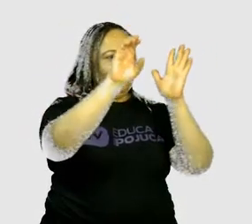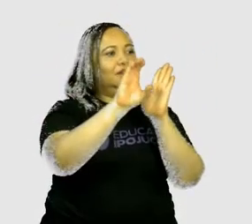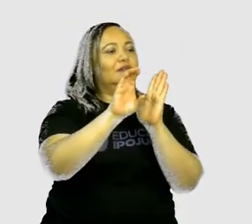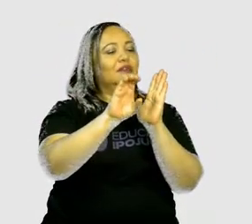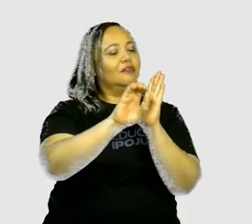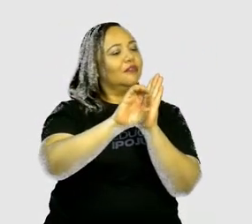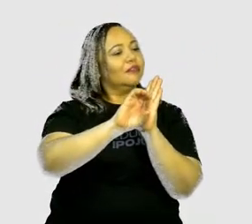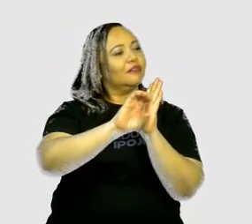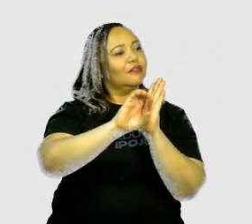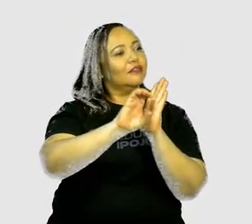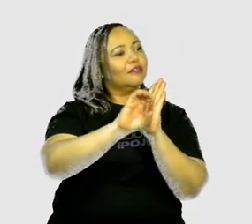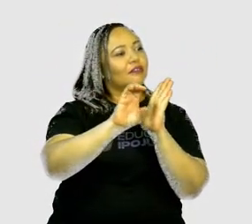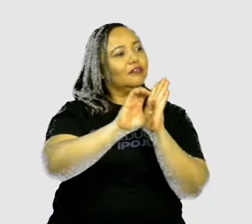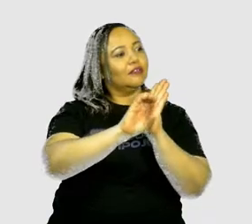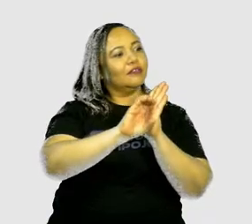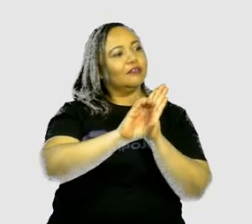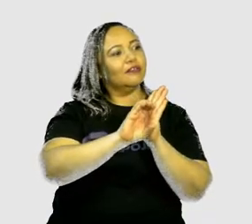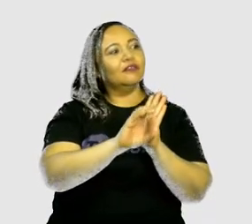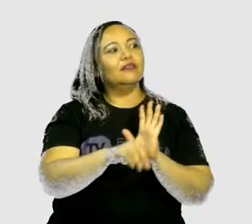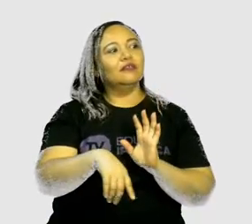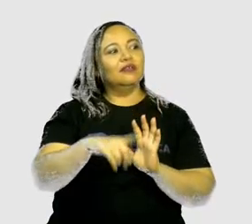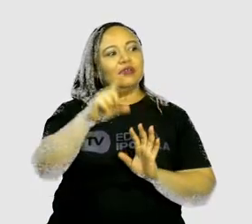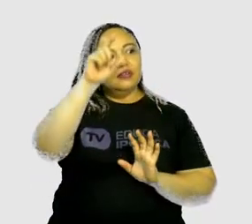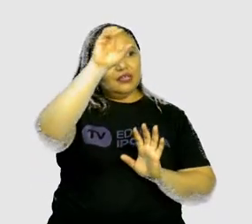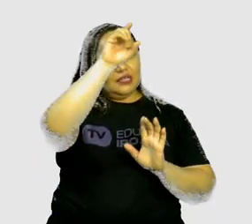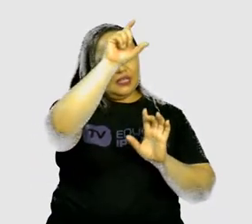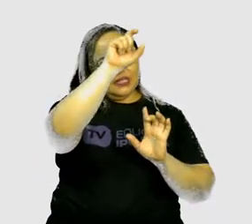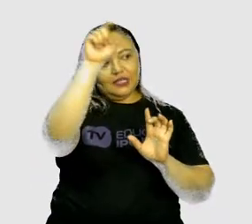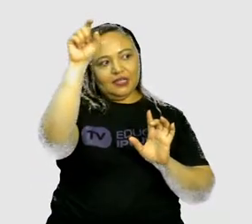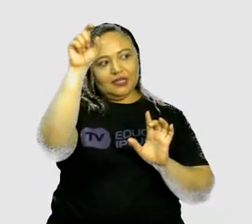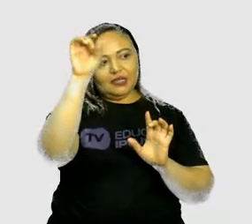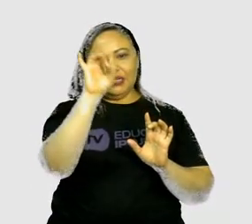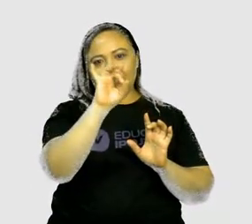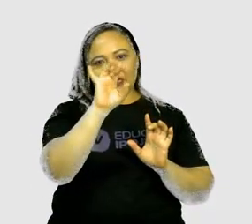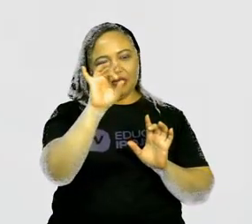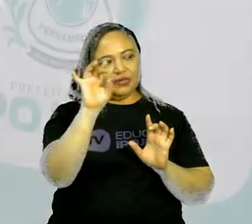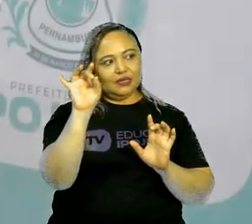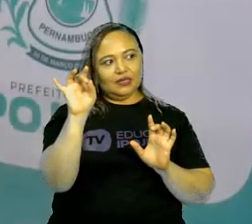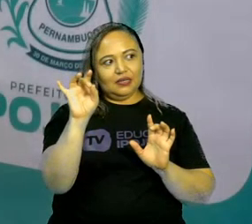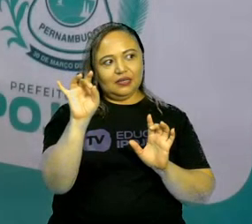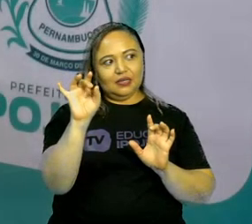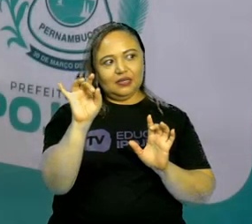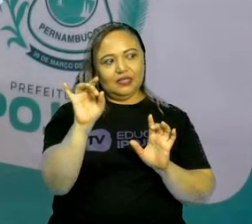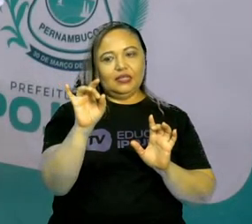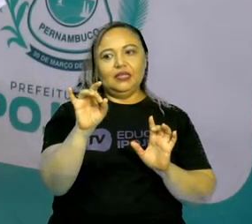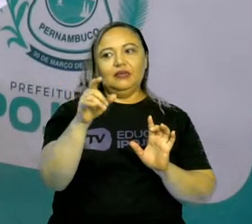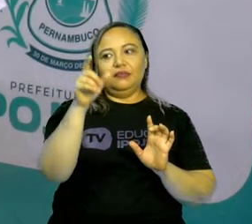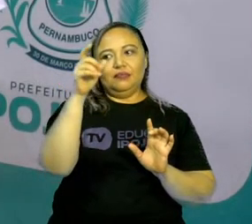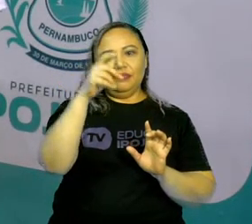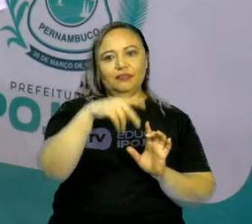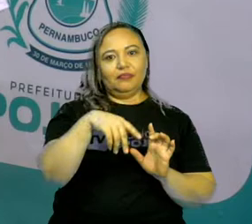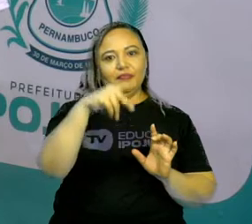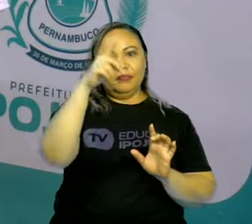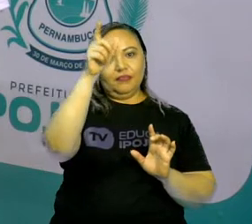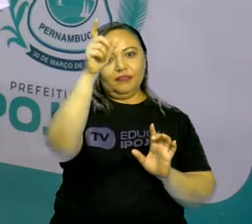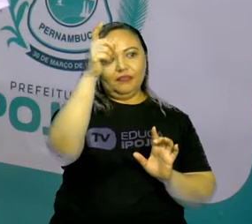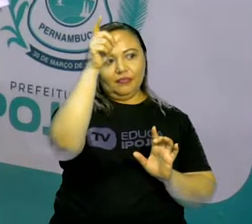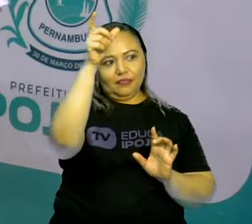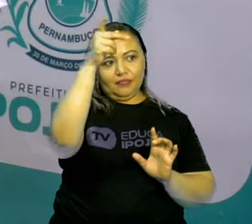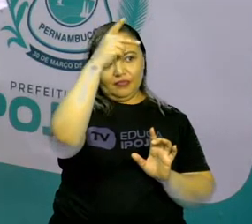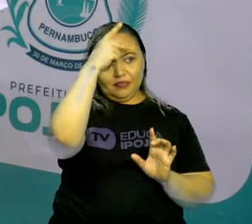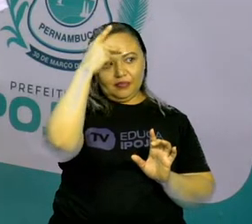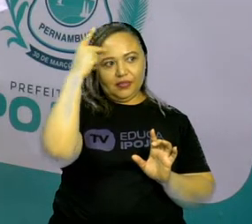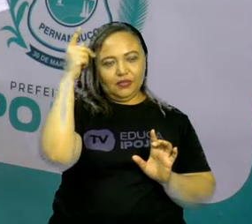Seu código. Ou seja, cada cliente, ele tem um